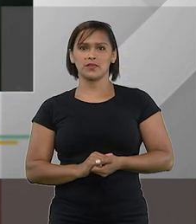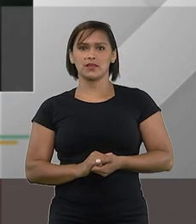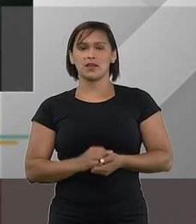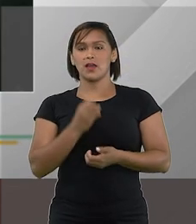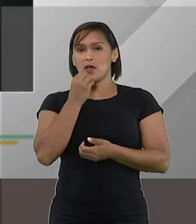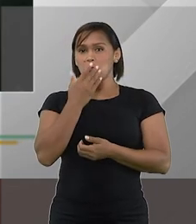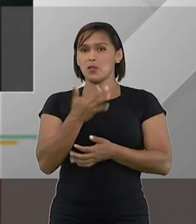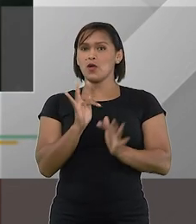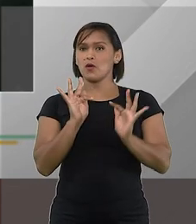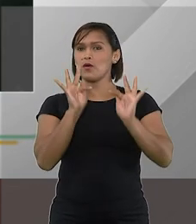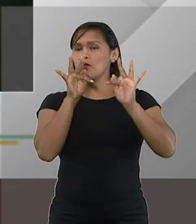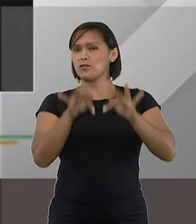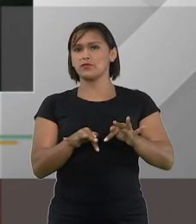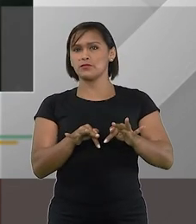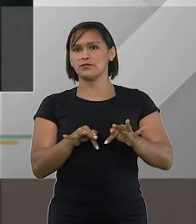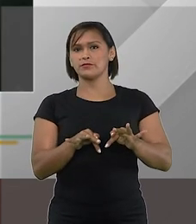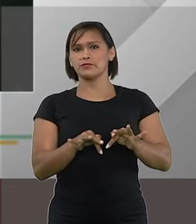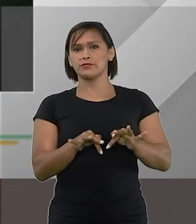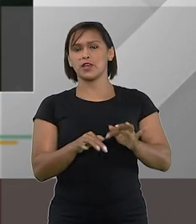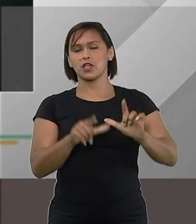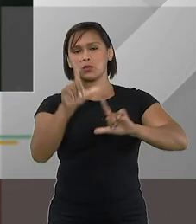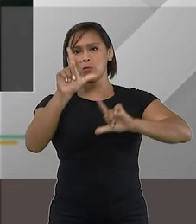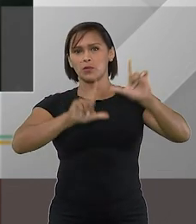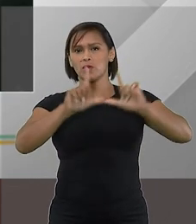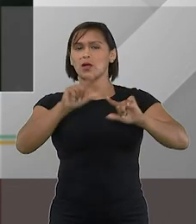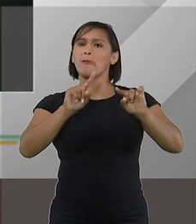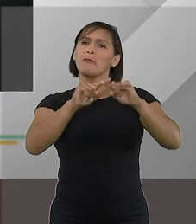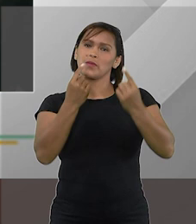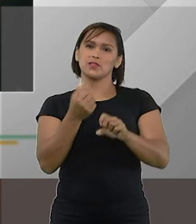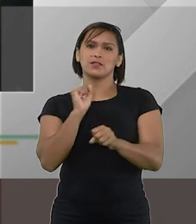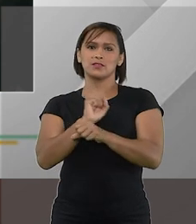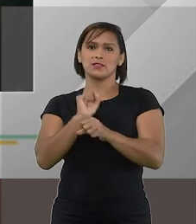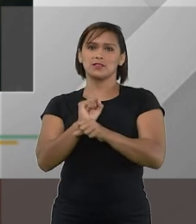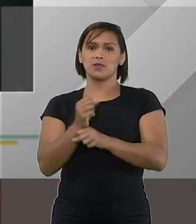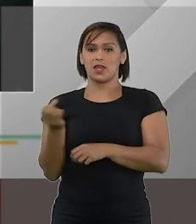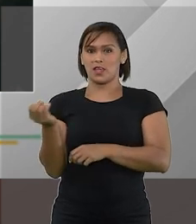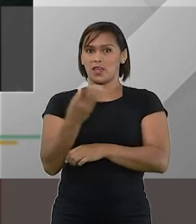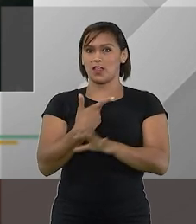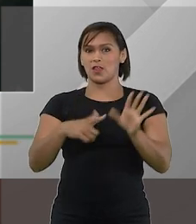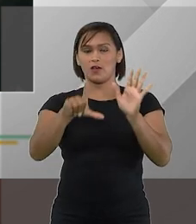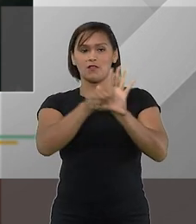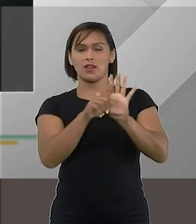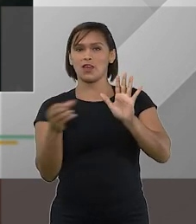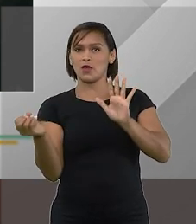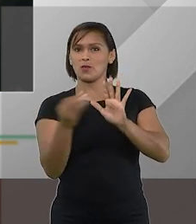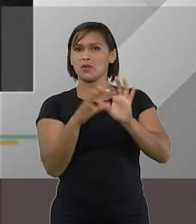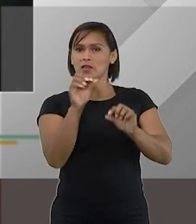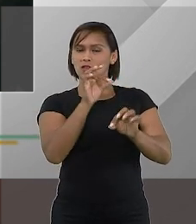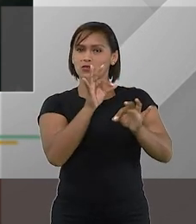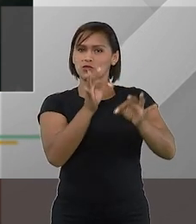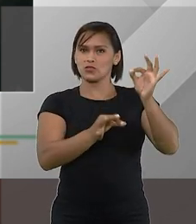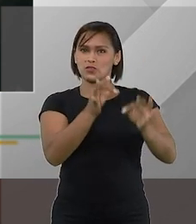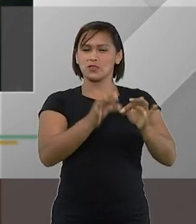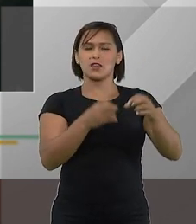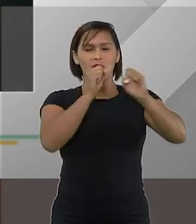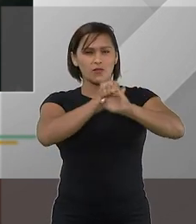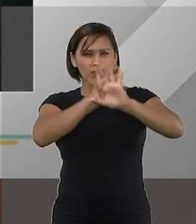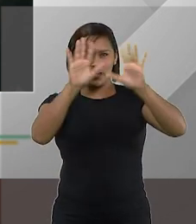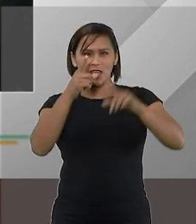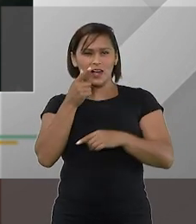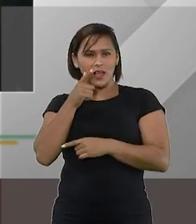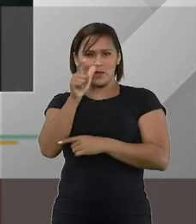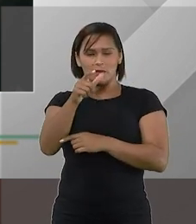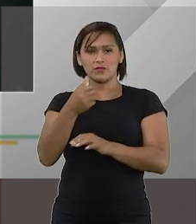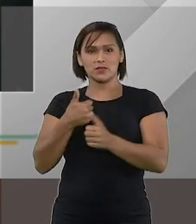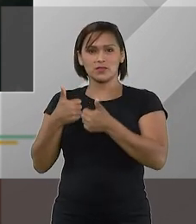bem infelizmente chegamos ao fim do nosso programa mas a gente espera que a nova lei de recuperação judicial e falências tenha ficado